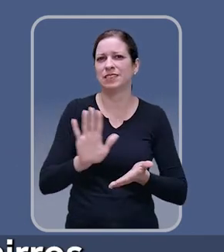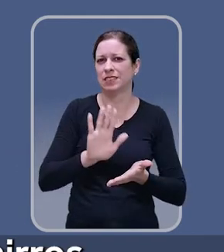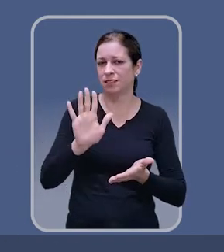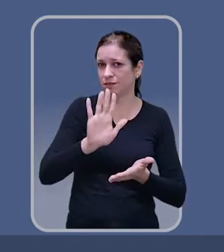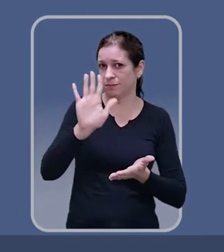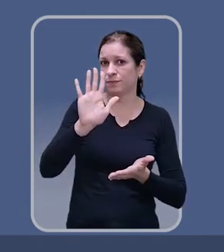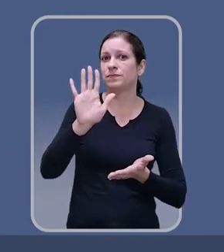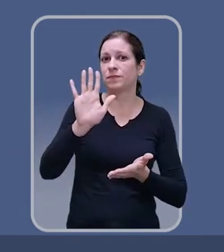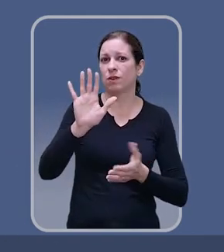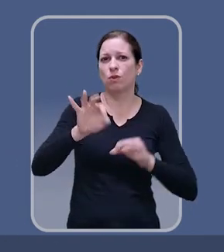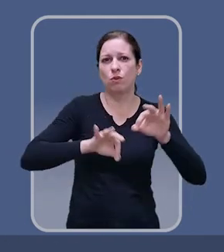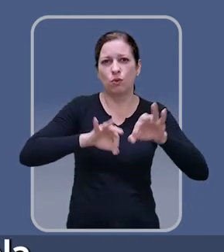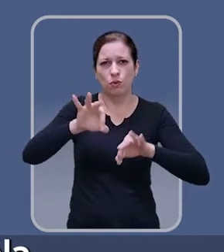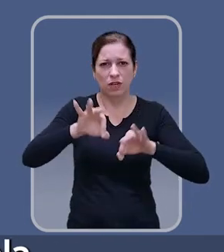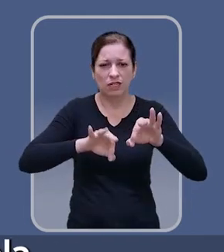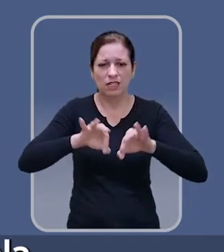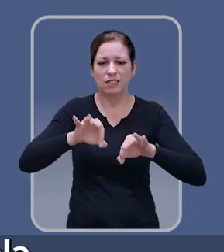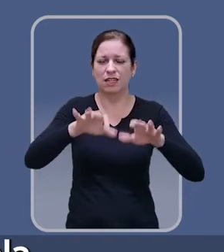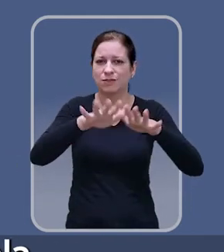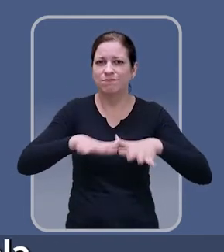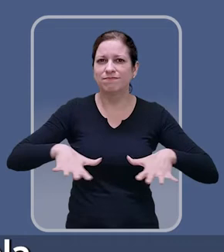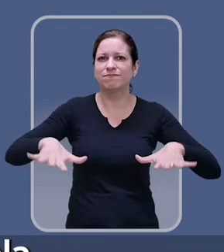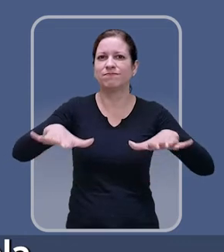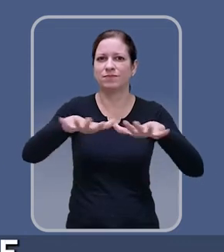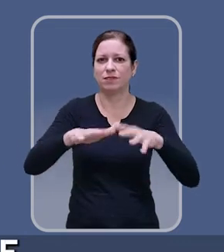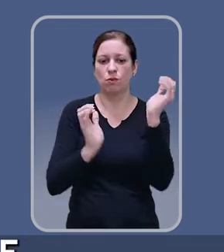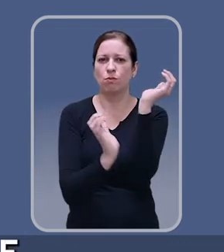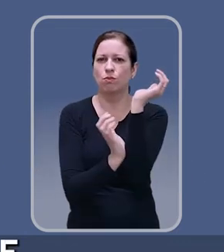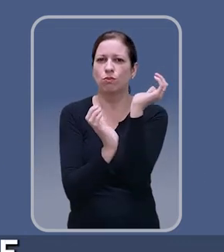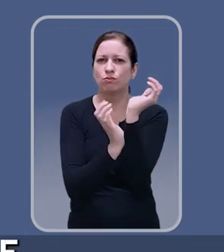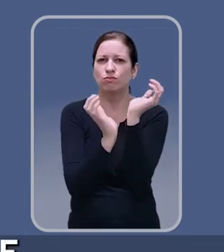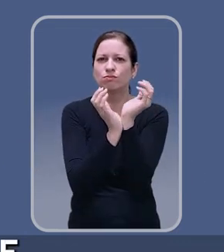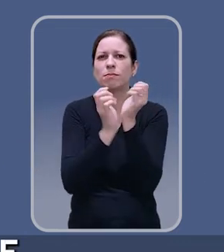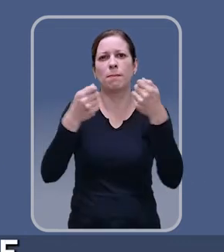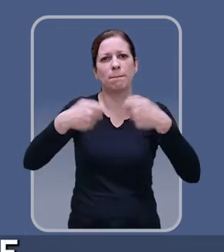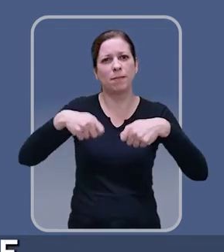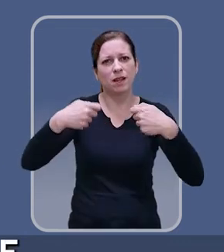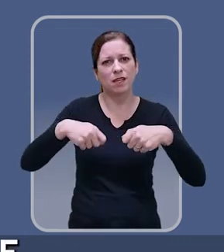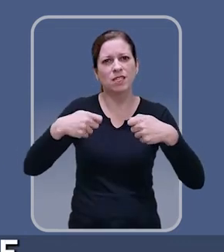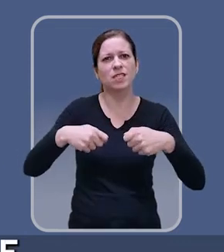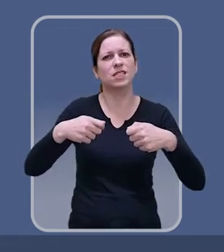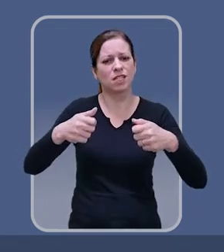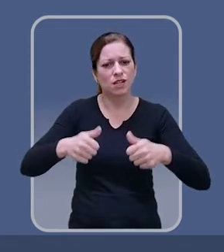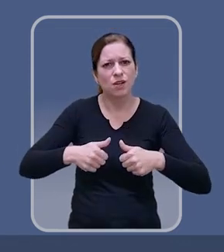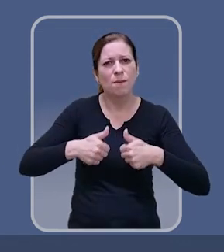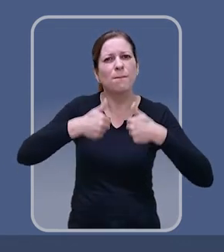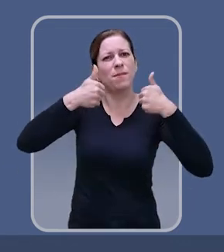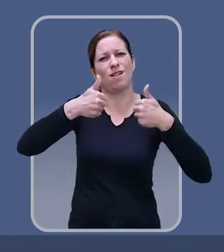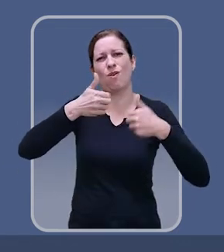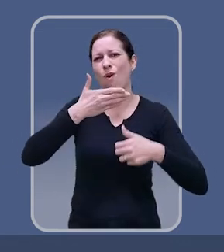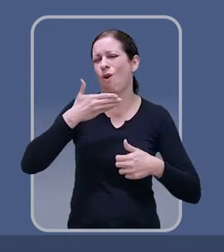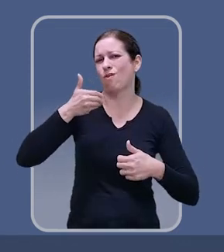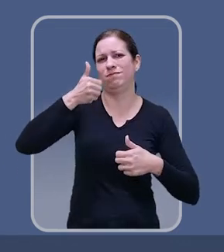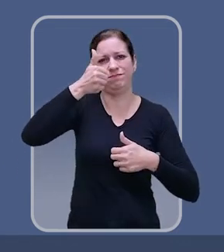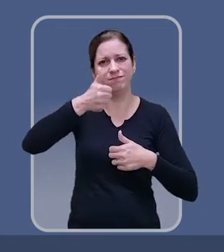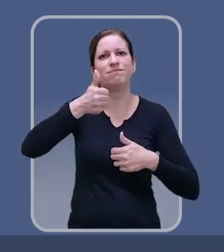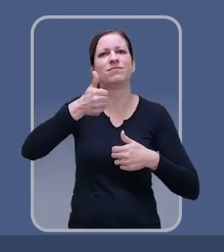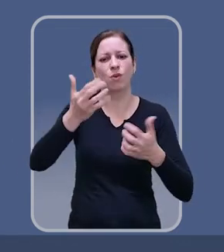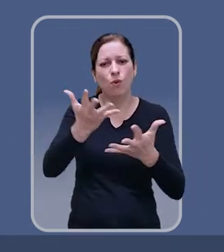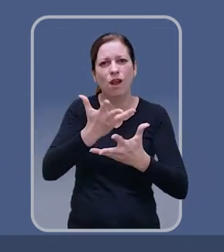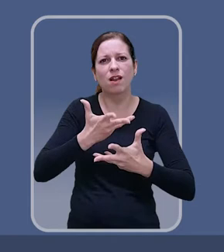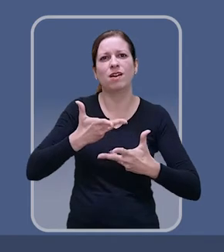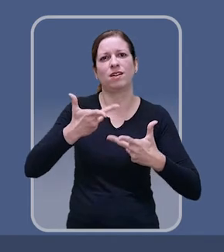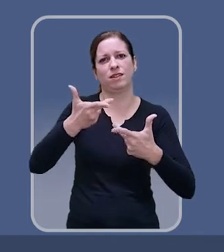bairros, ela é bastante complicada porque ela depende de uma tabela das atividades previstas no CNAE. A ideia é limpar tudo isso e